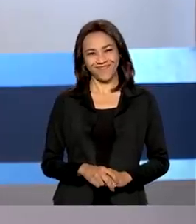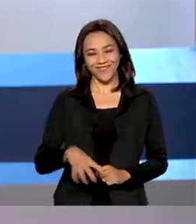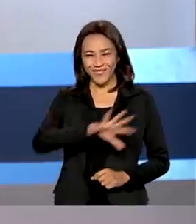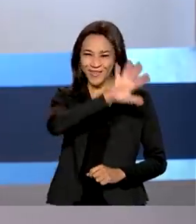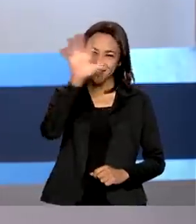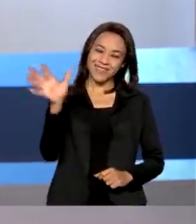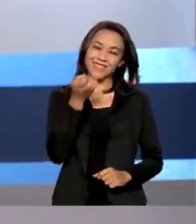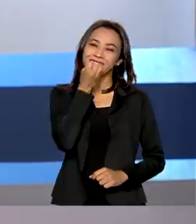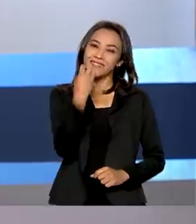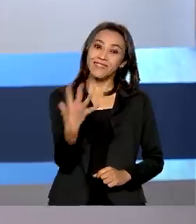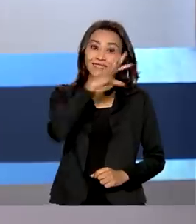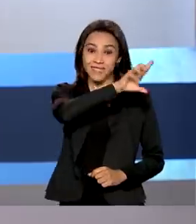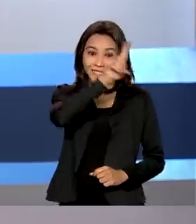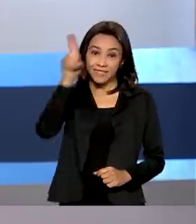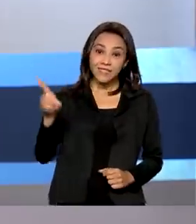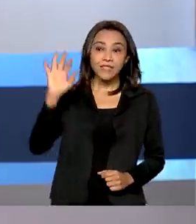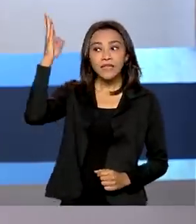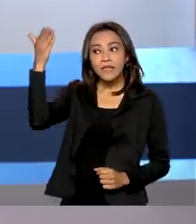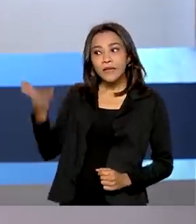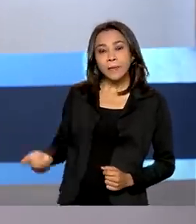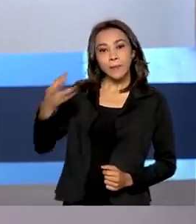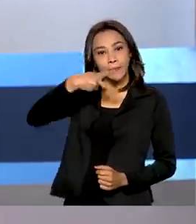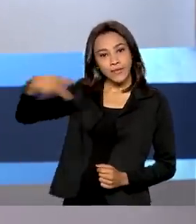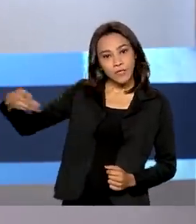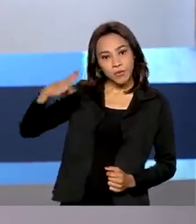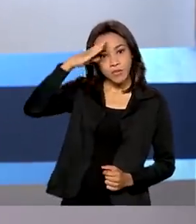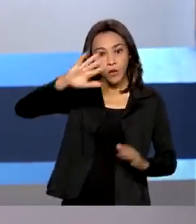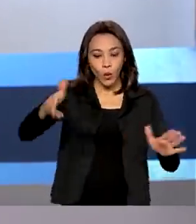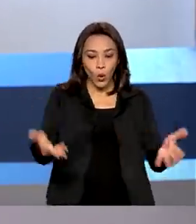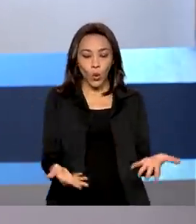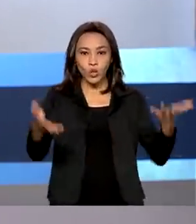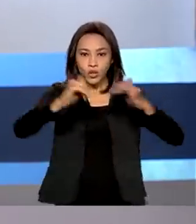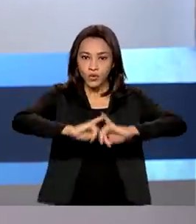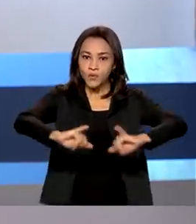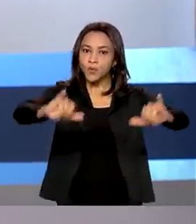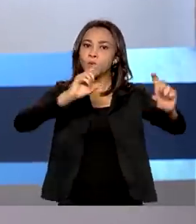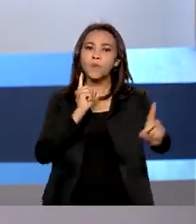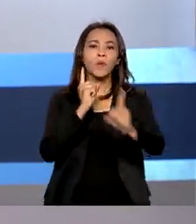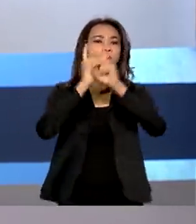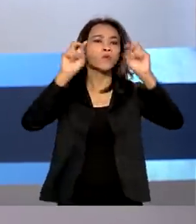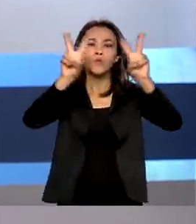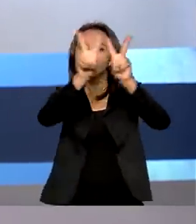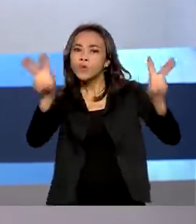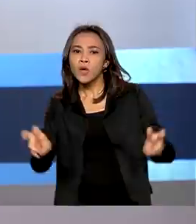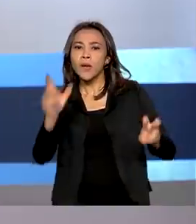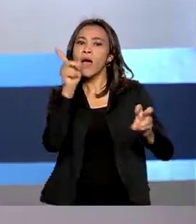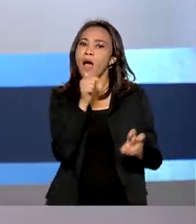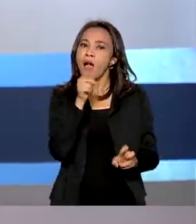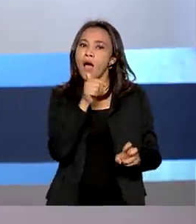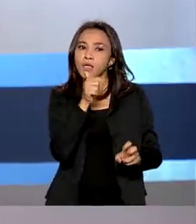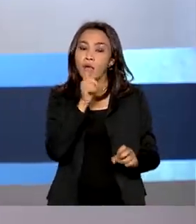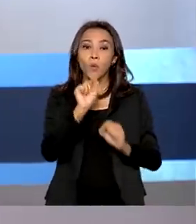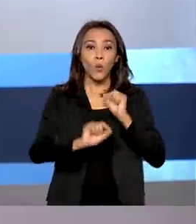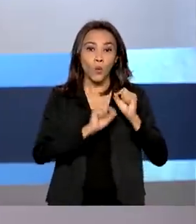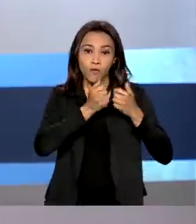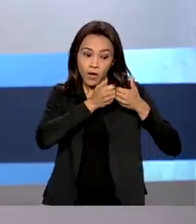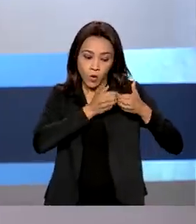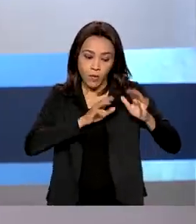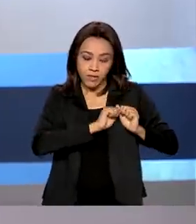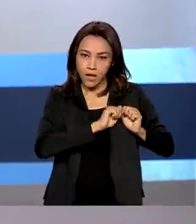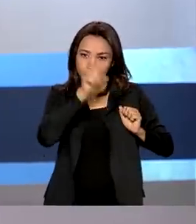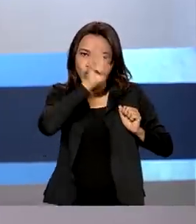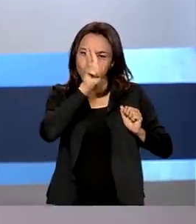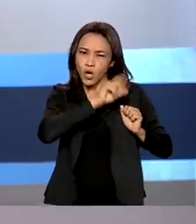Olá, bom dia! Presidente Jair Bolsonaro lança hoje a Jornada das Águas. O roteiro partirá da nascente